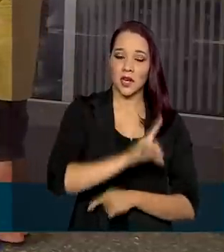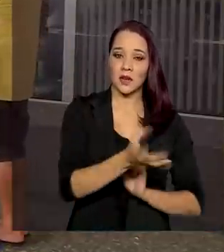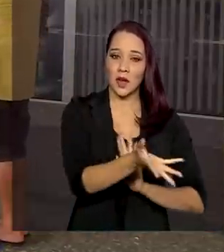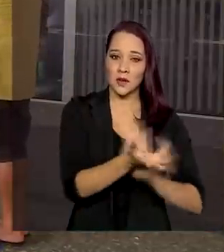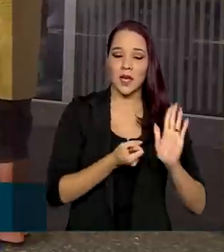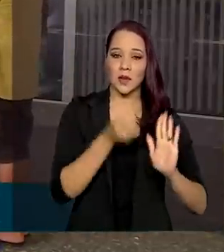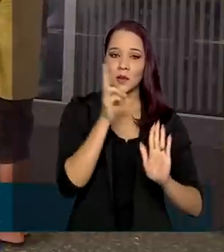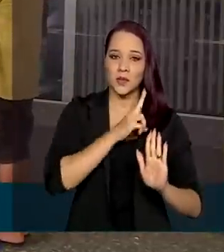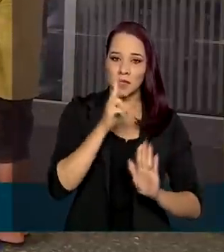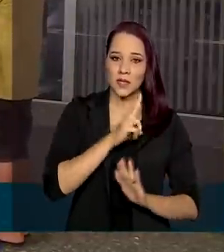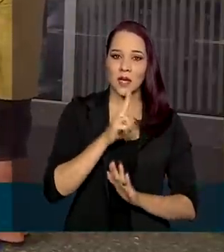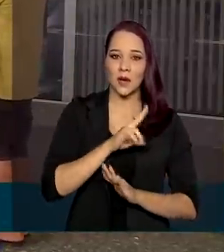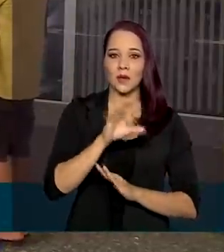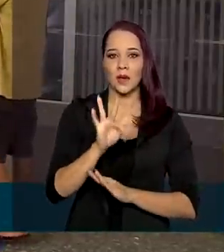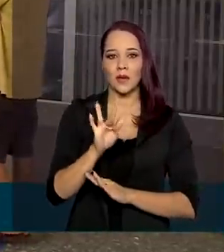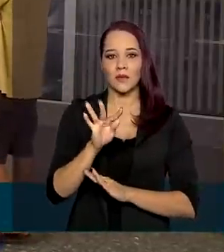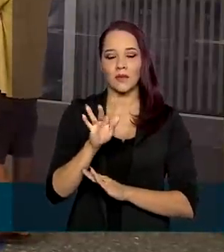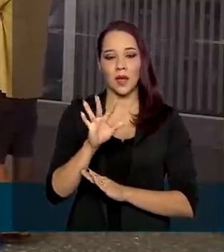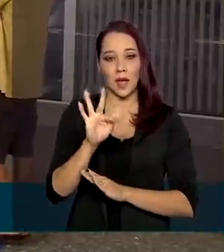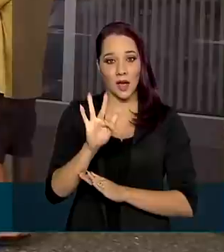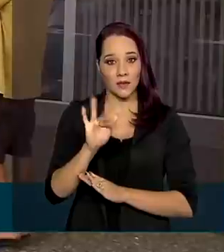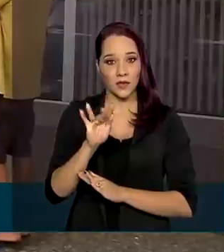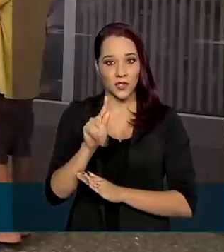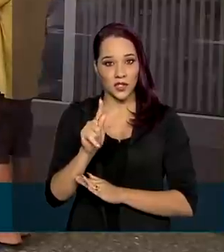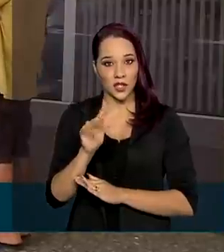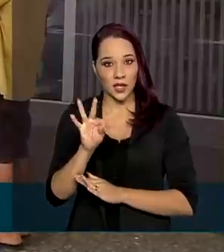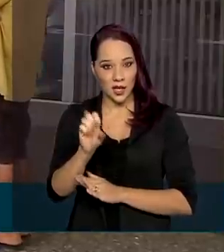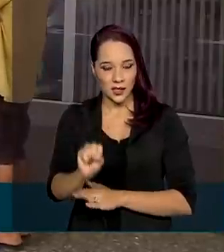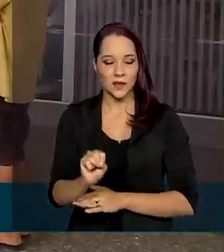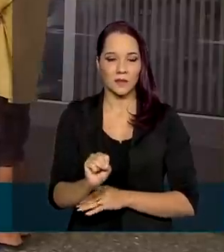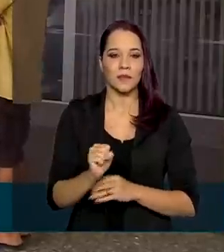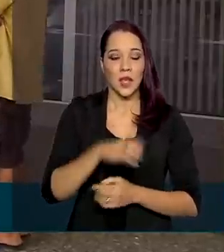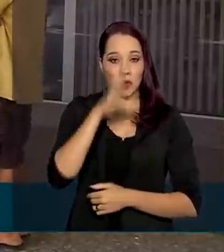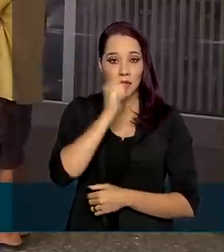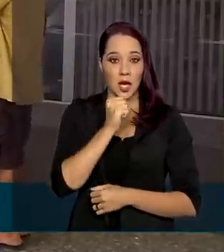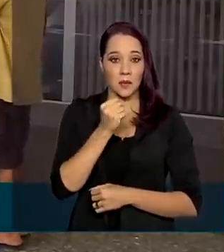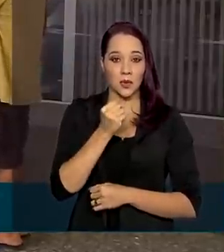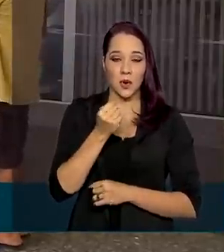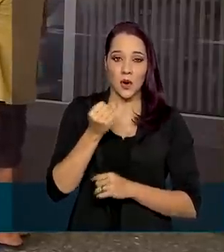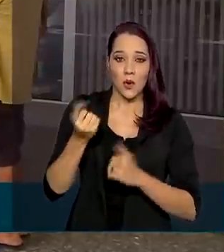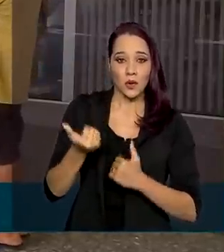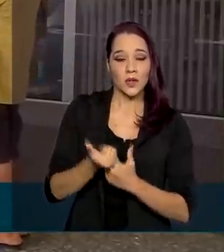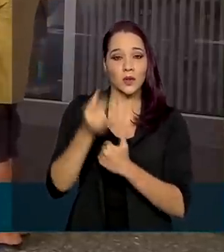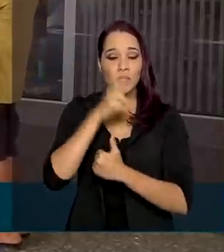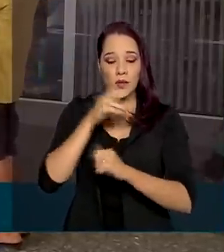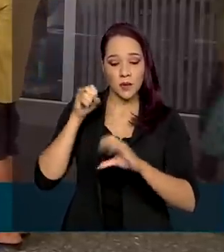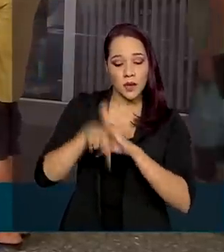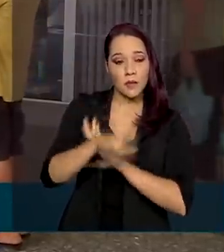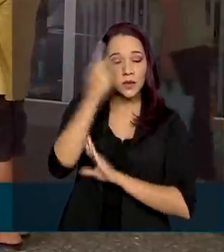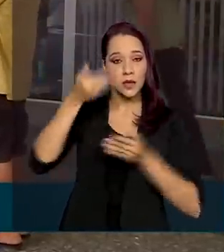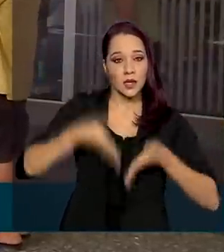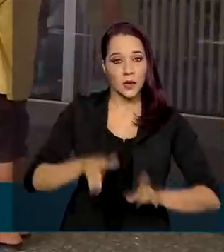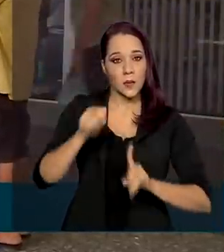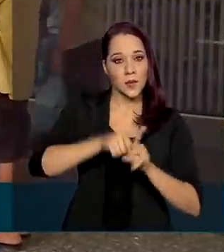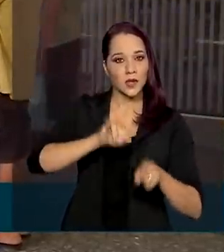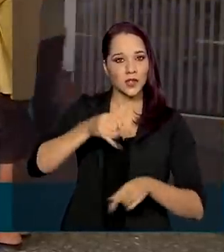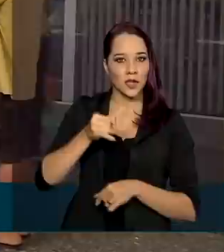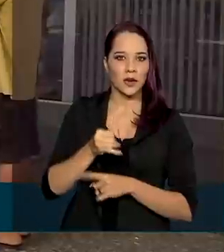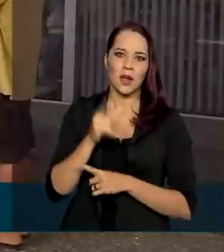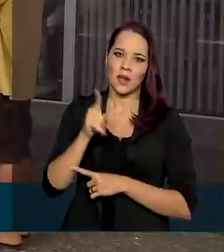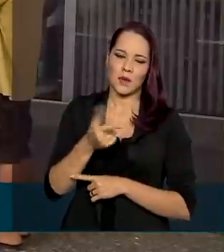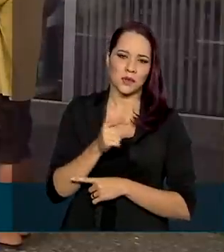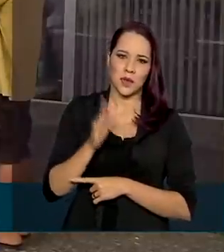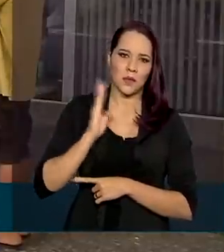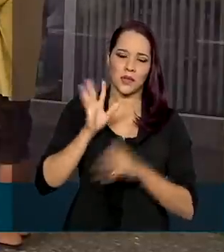saque emergencial do FGTS. No sábado, o auxílio emergencial vai ser creditado para quem nasceu no mês de janeiro e não faz parte do Bolsa